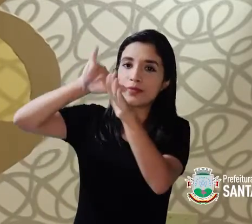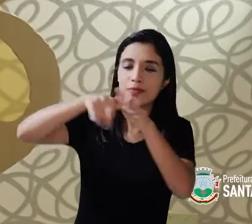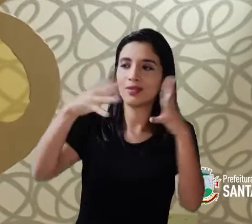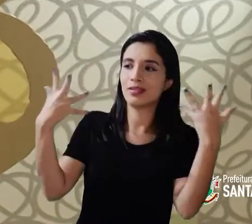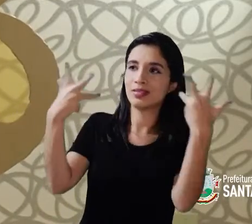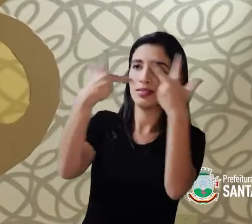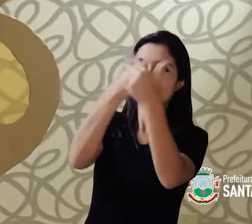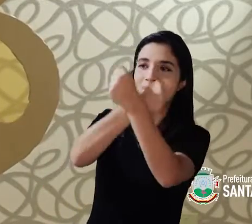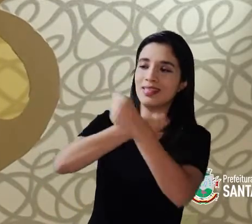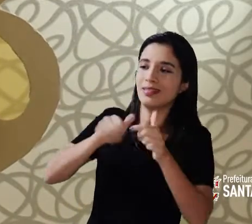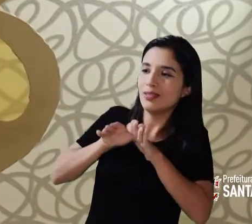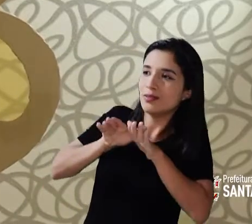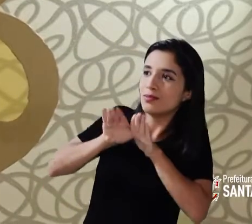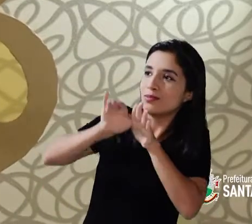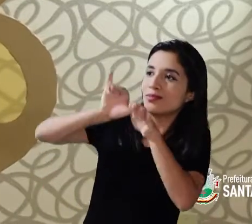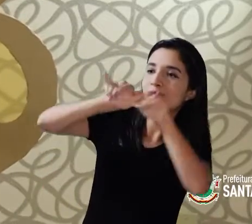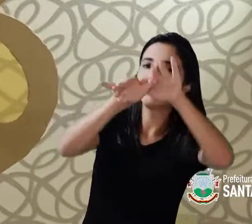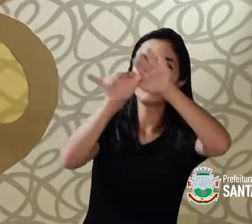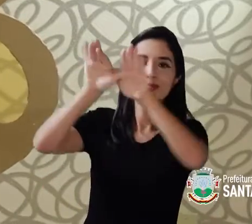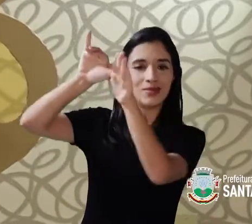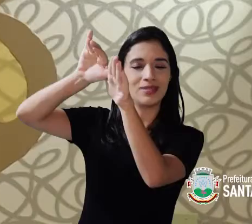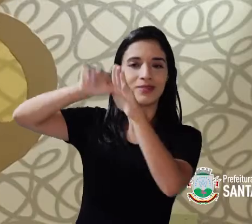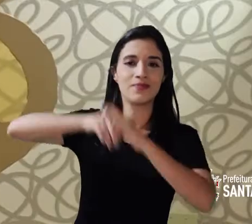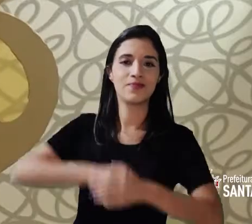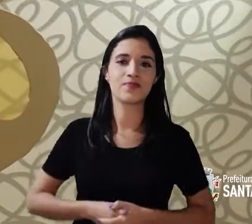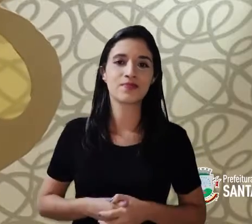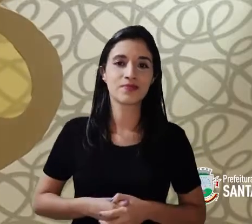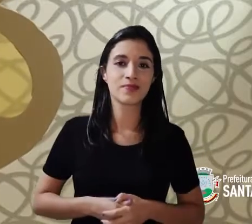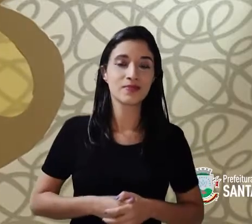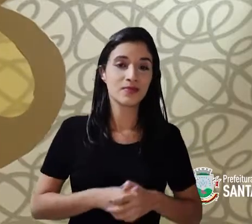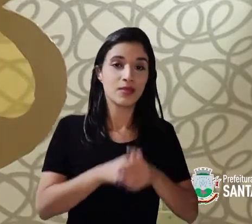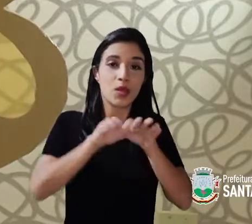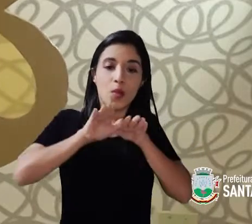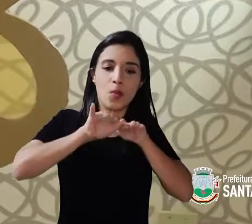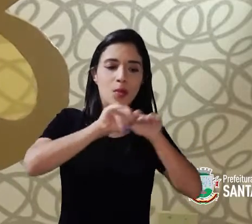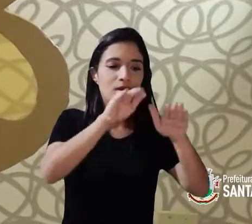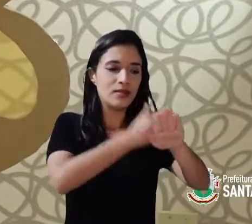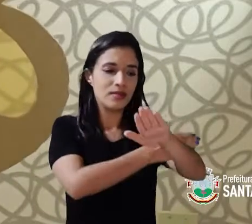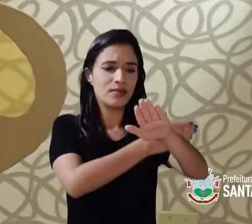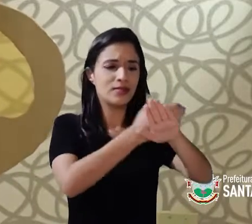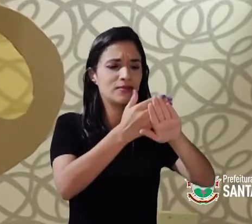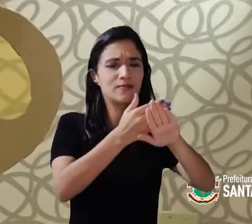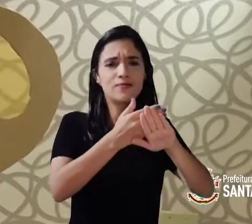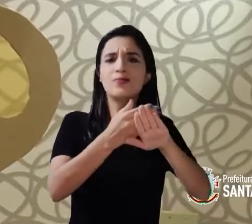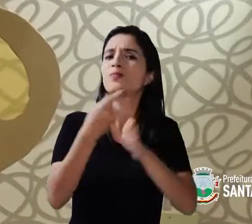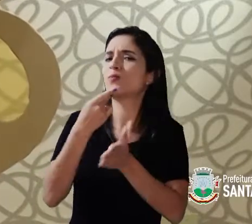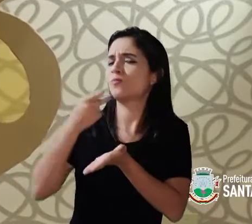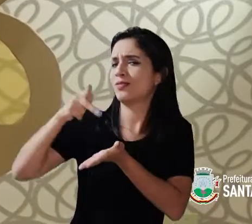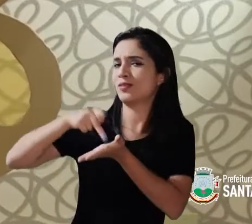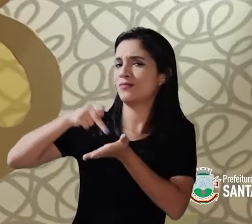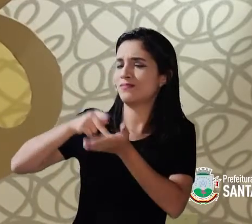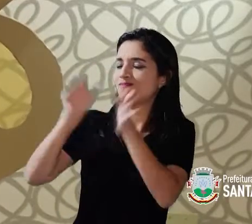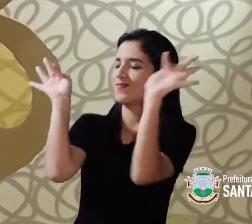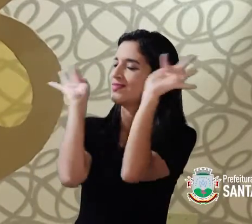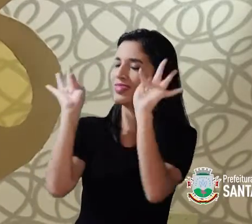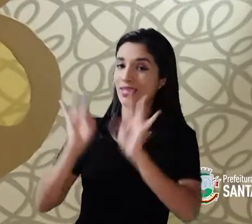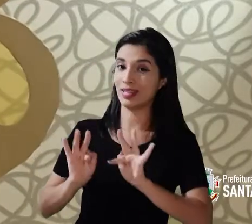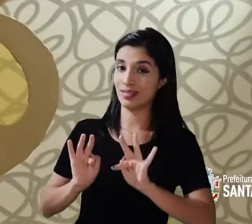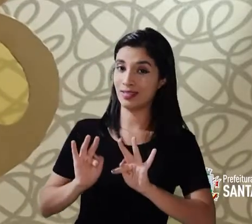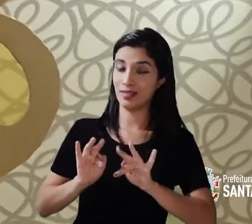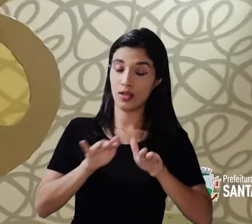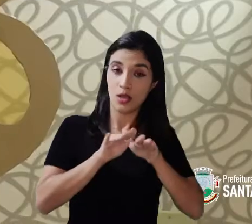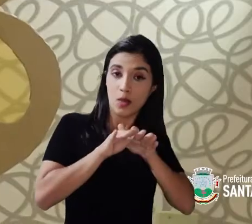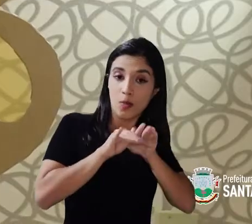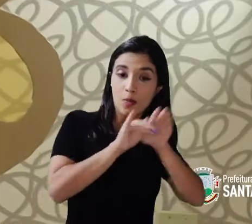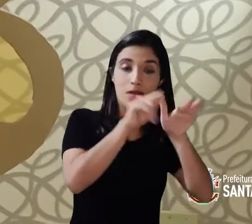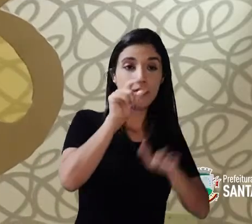as belas borboletas. Borboletas brancas, são alegres e francas.